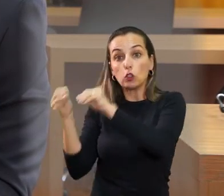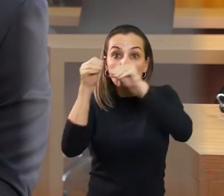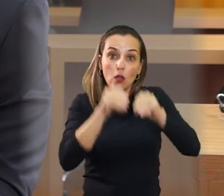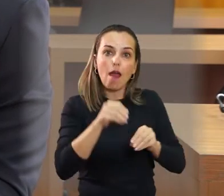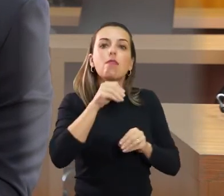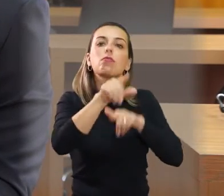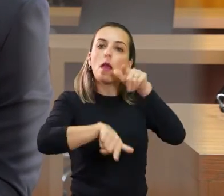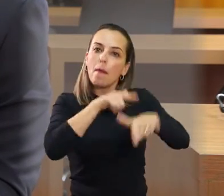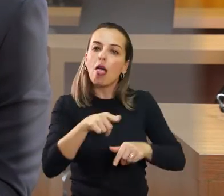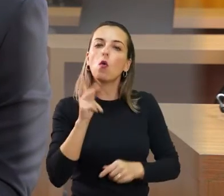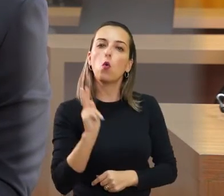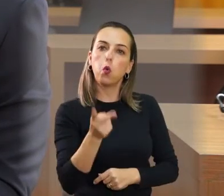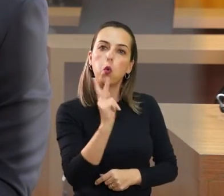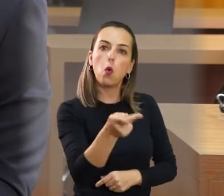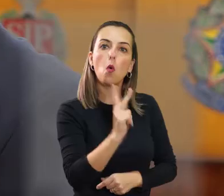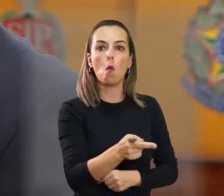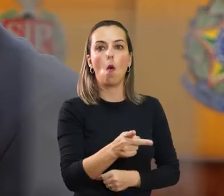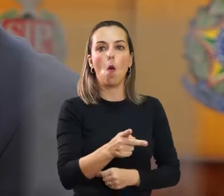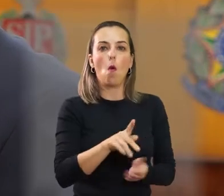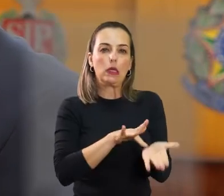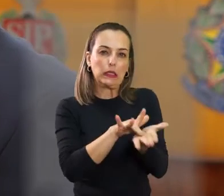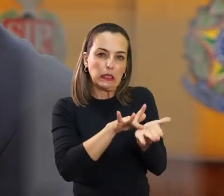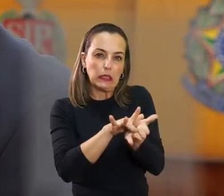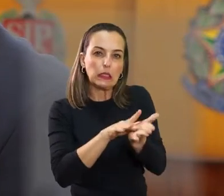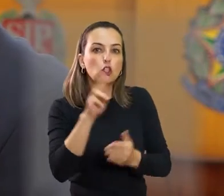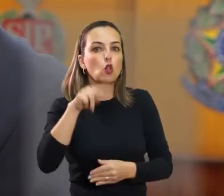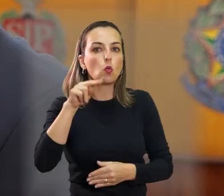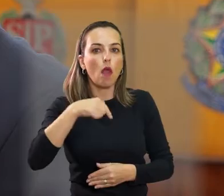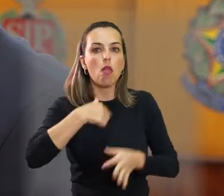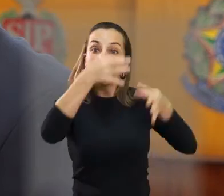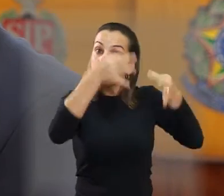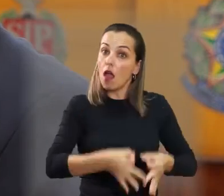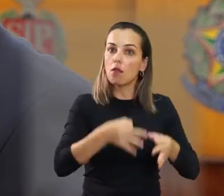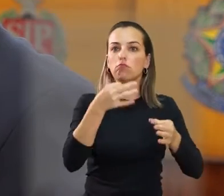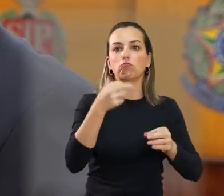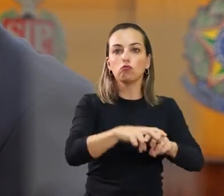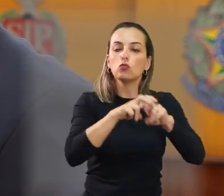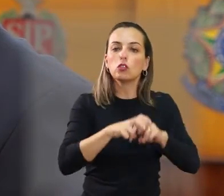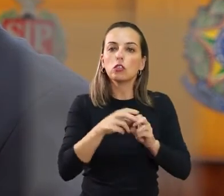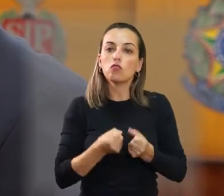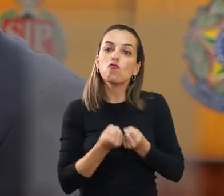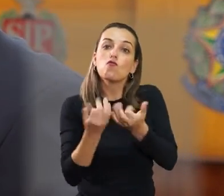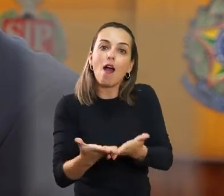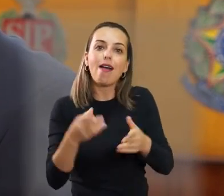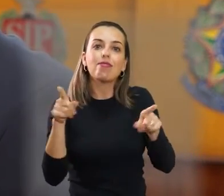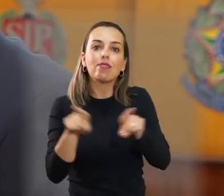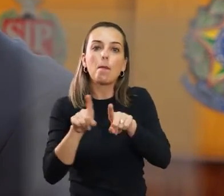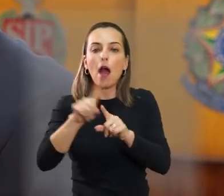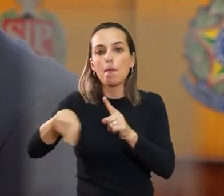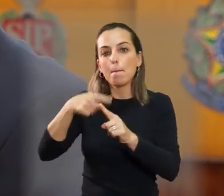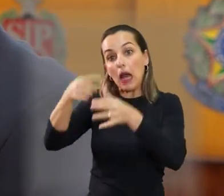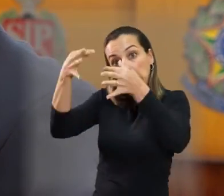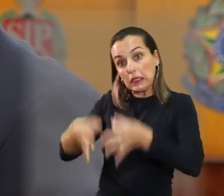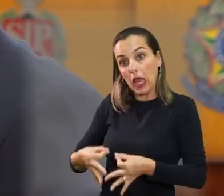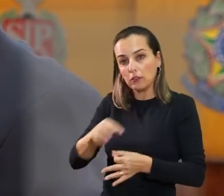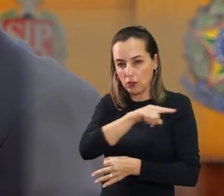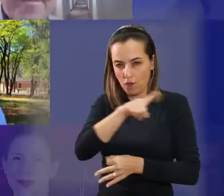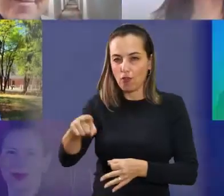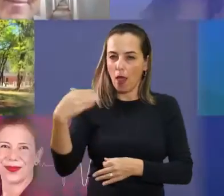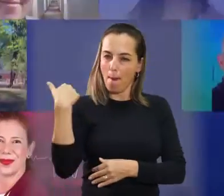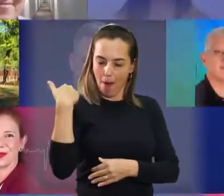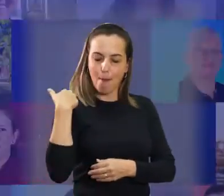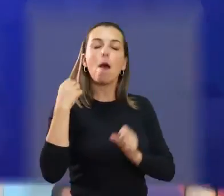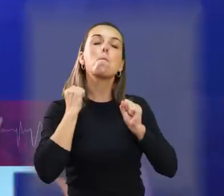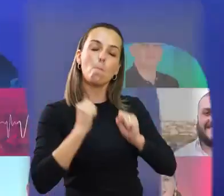ninguém. Não tenho medo de trabalho. E honestidade, é o que eu posso oferecer. Trabalho e honestidade. Pode contar comigo para isso.